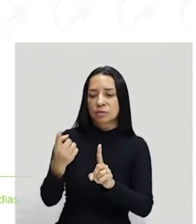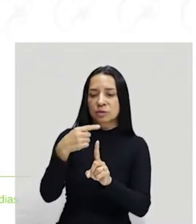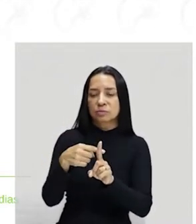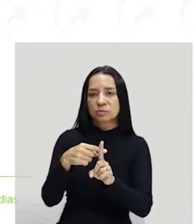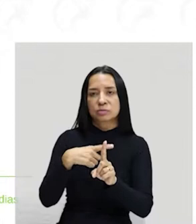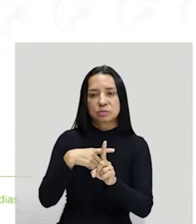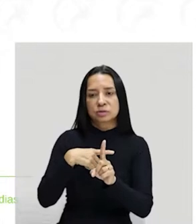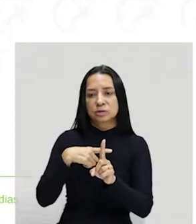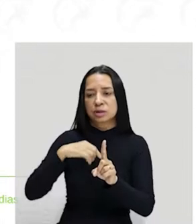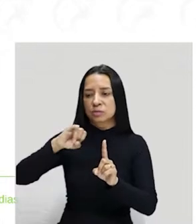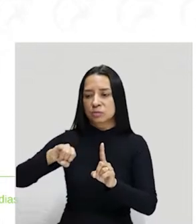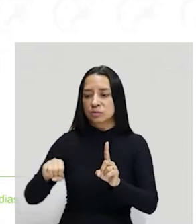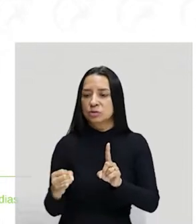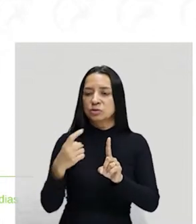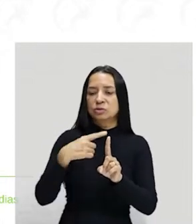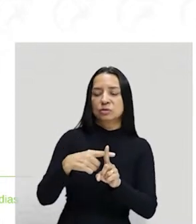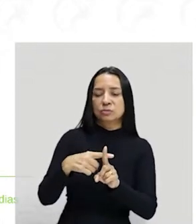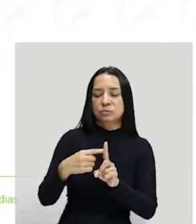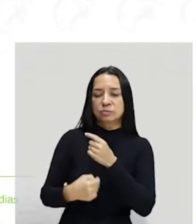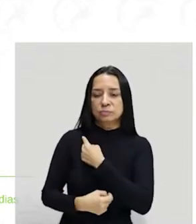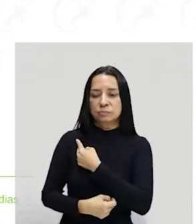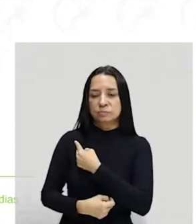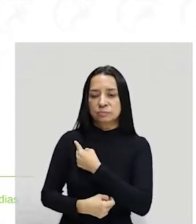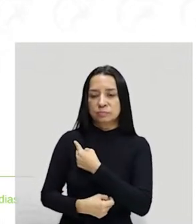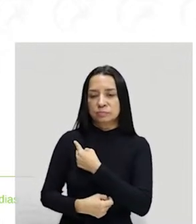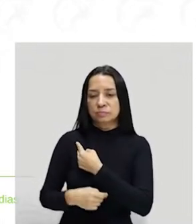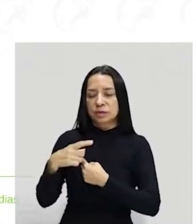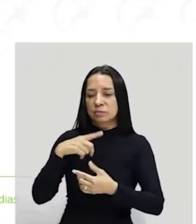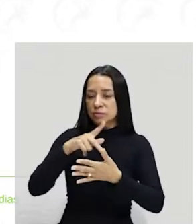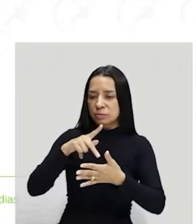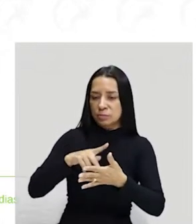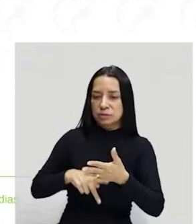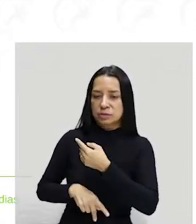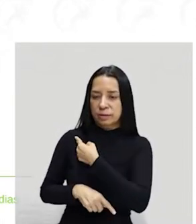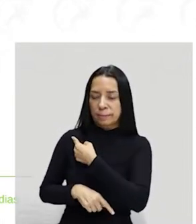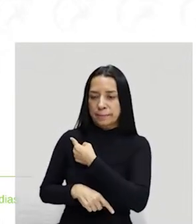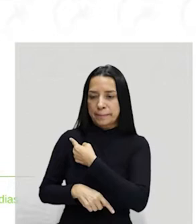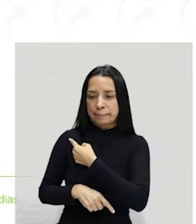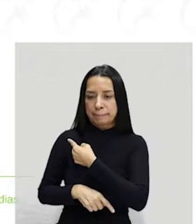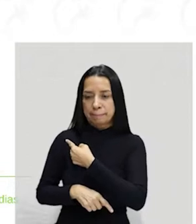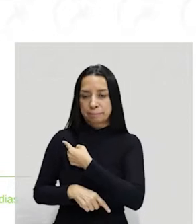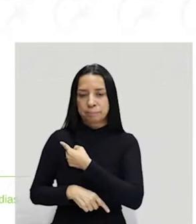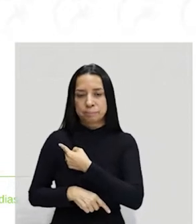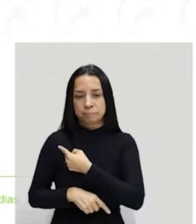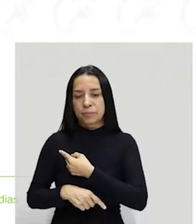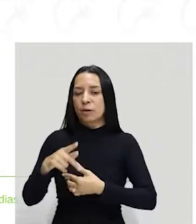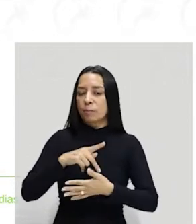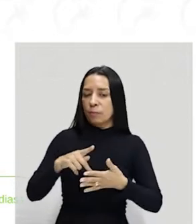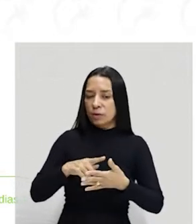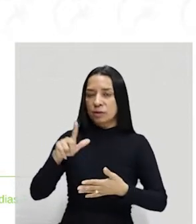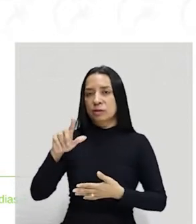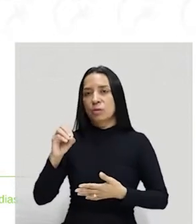na beira da praia. Isso faz sentido. A seguir, temos a poesia Ijuca Pirama de Gonçalves Dias, poeta, escritor